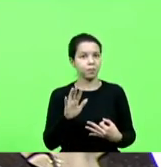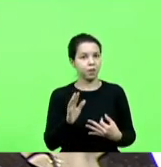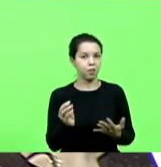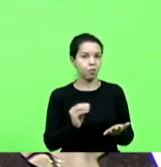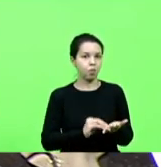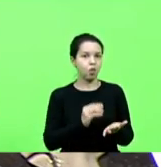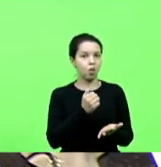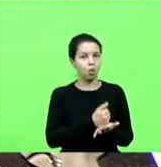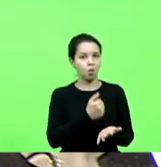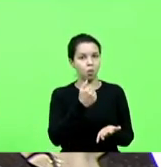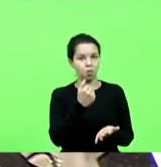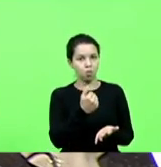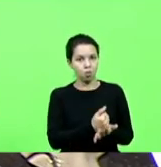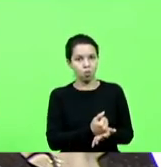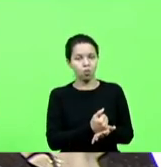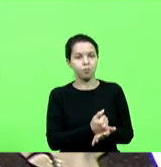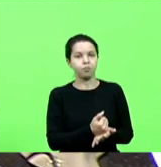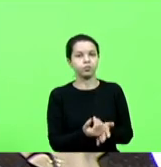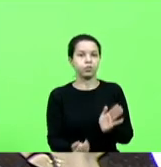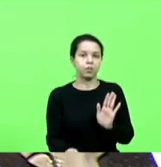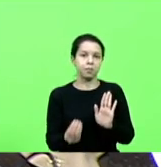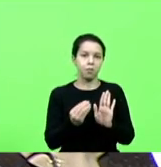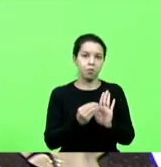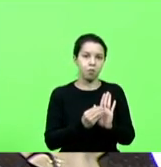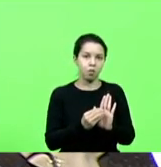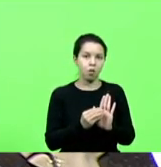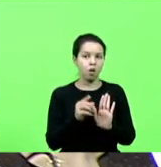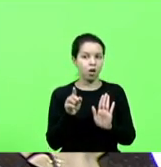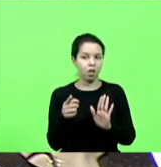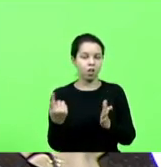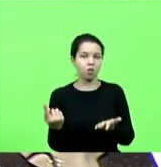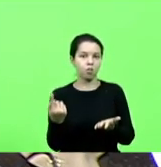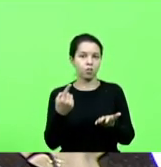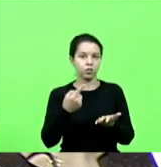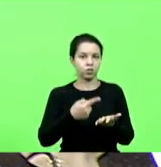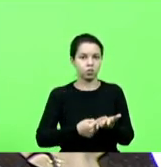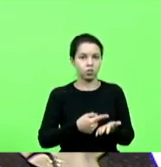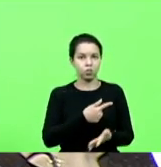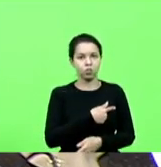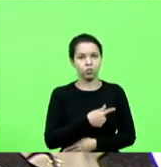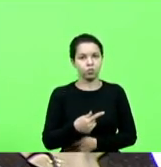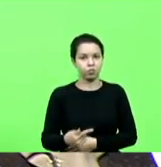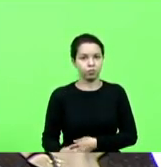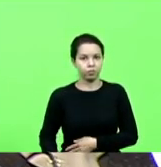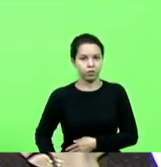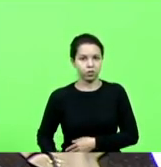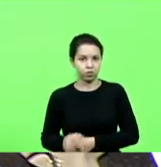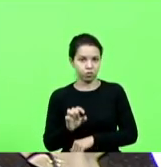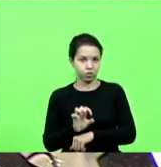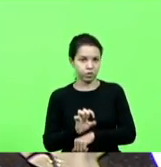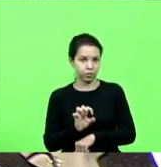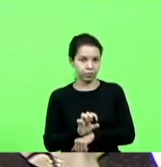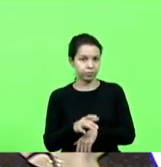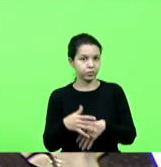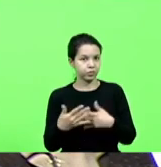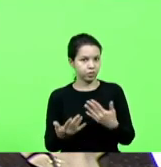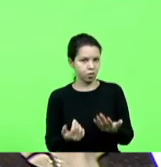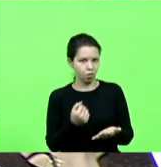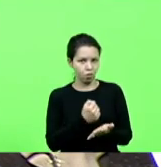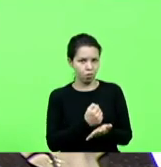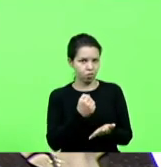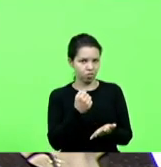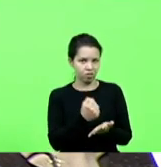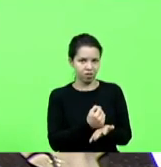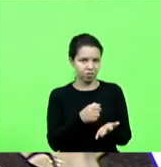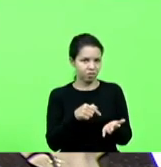exatamente aquilo que ela combinou com o Estado. Então, o contrato não serve para mais